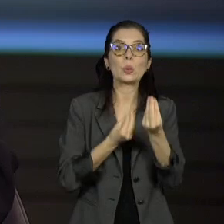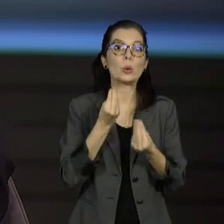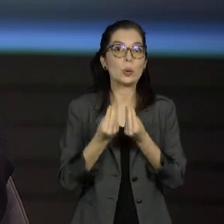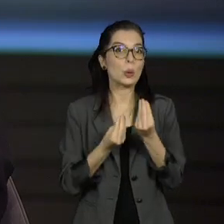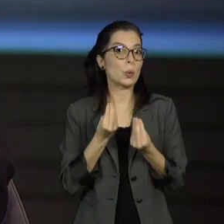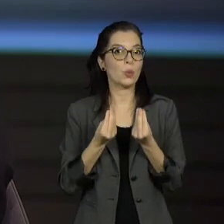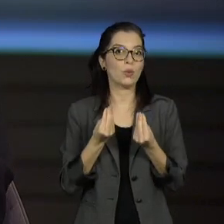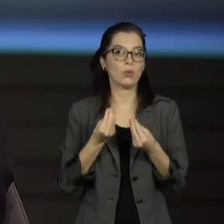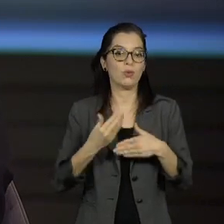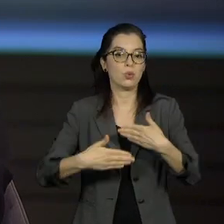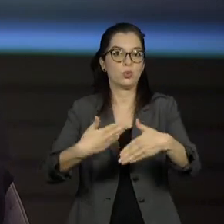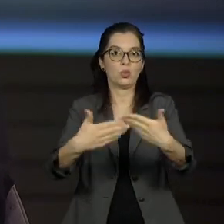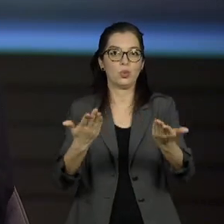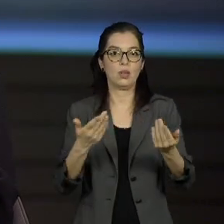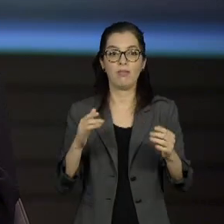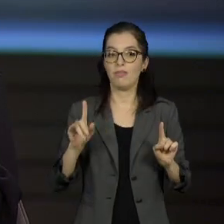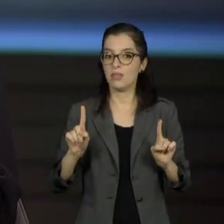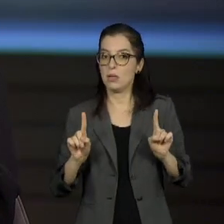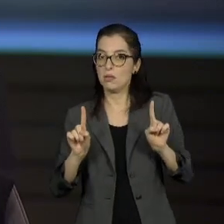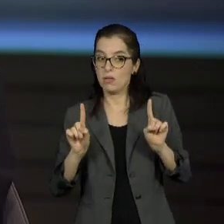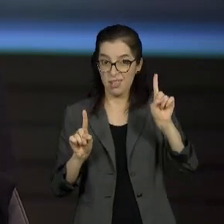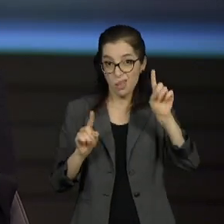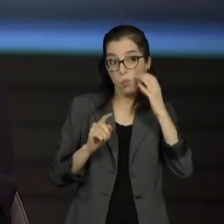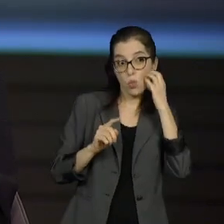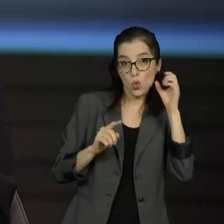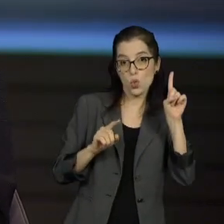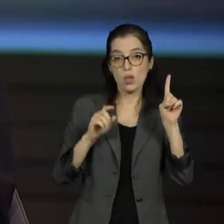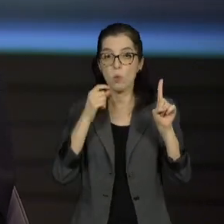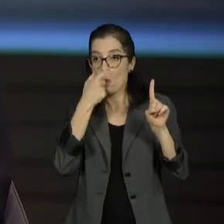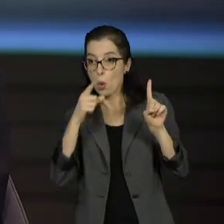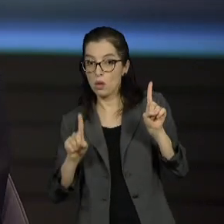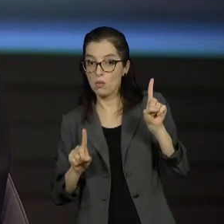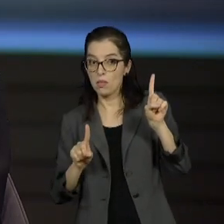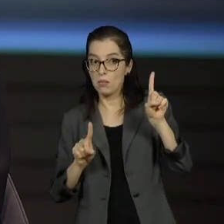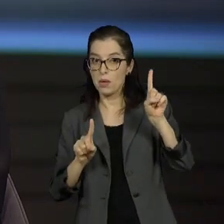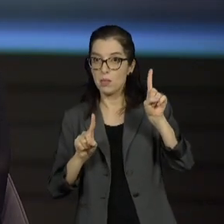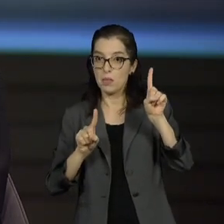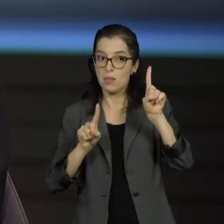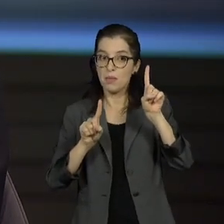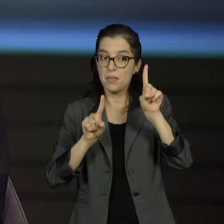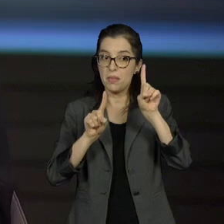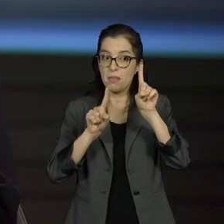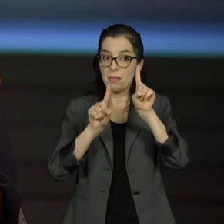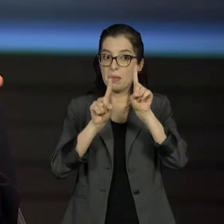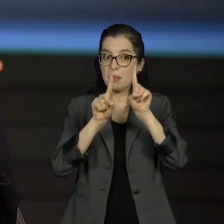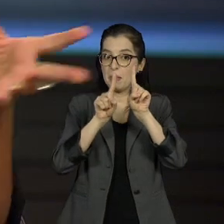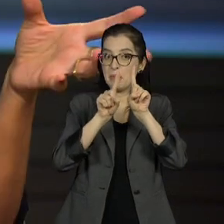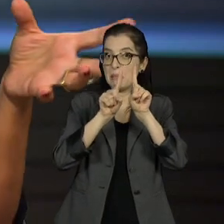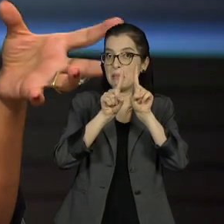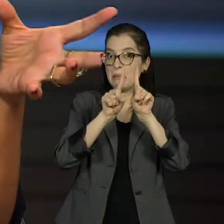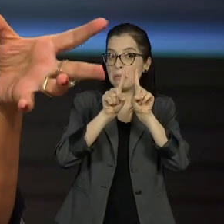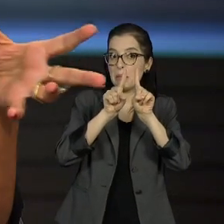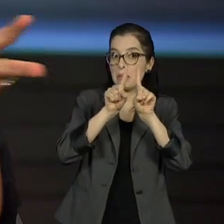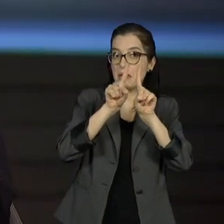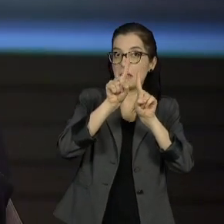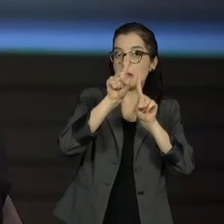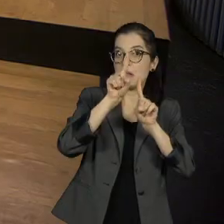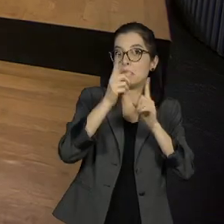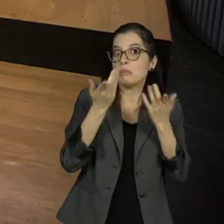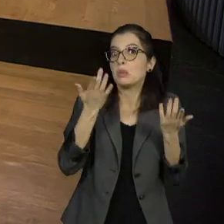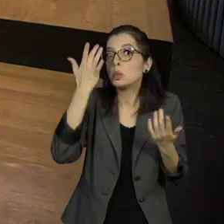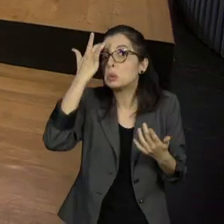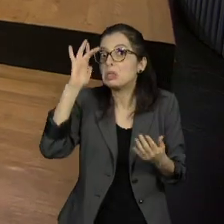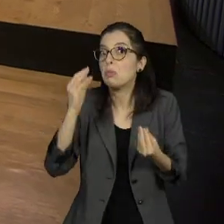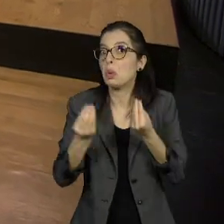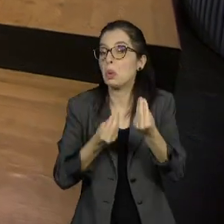a inclinação do X e a gente não tem o tempo suficiente para o X. Mas o fato é que o Boulos fez uma campanha